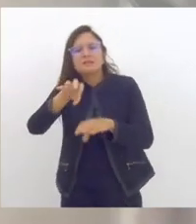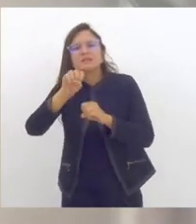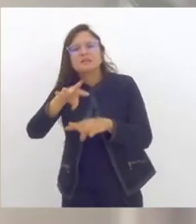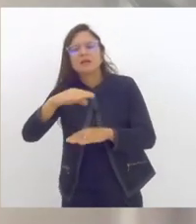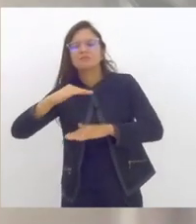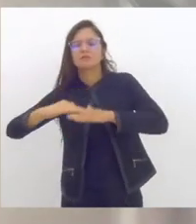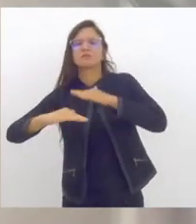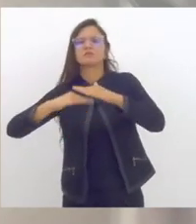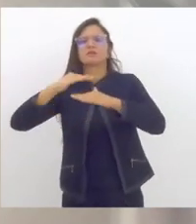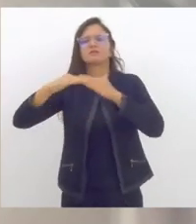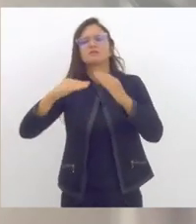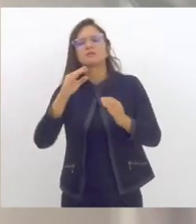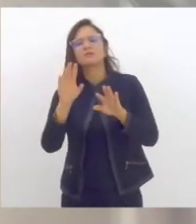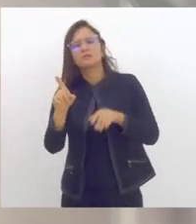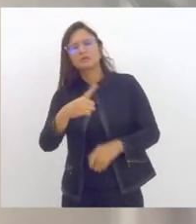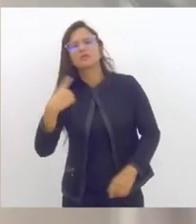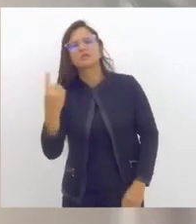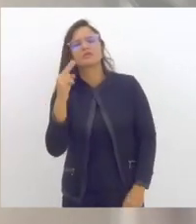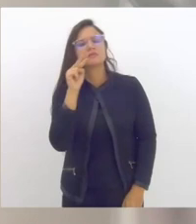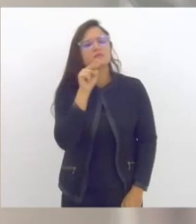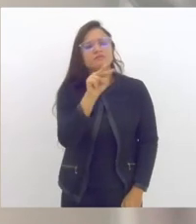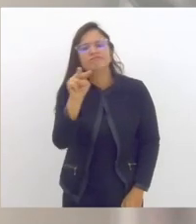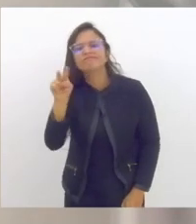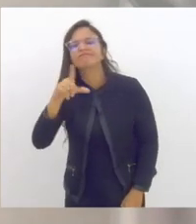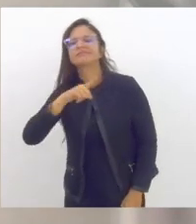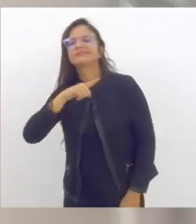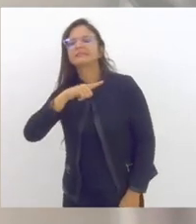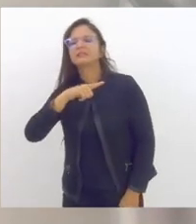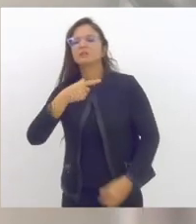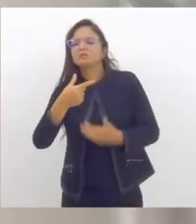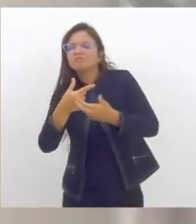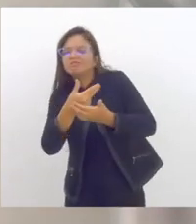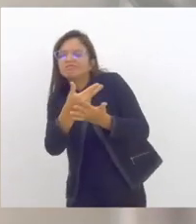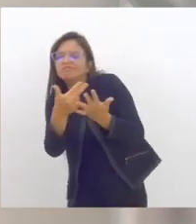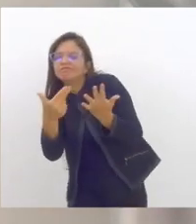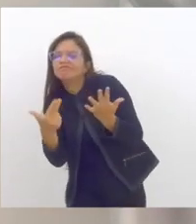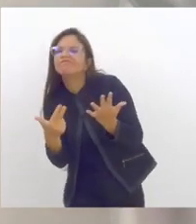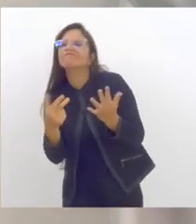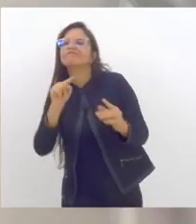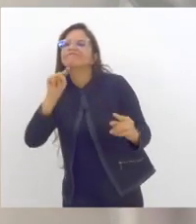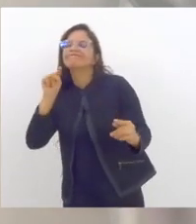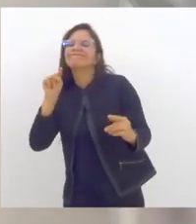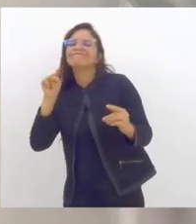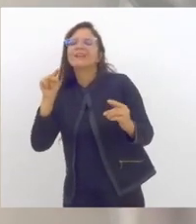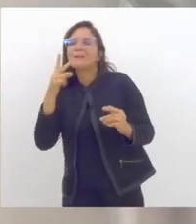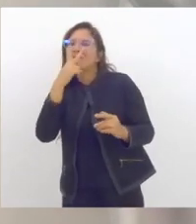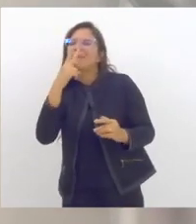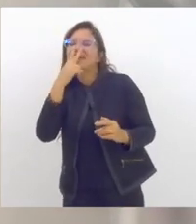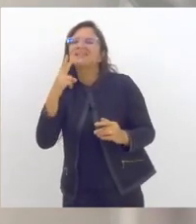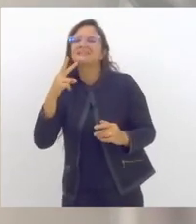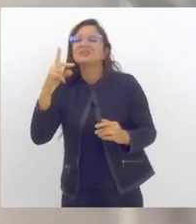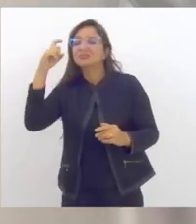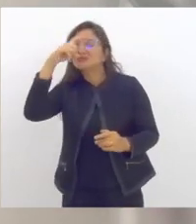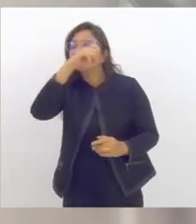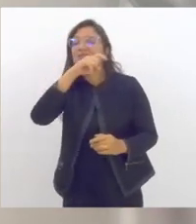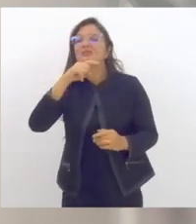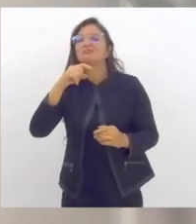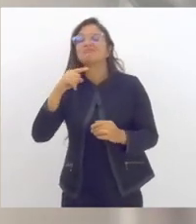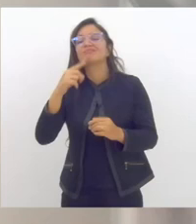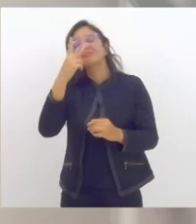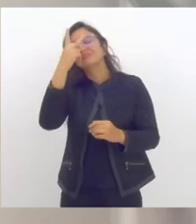no último período uma série de situações que impactaram muito a vida das pessoas,